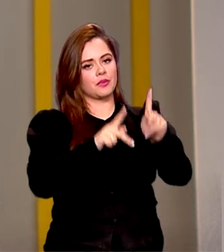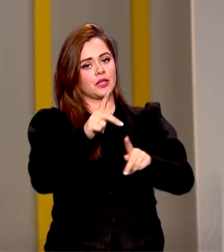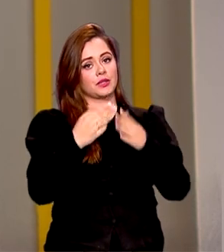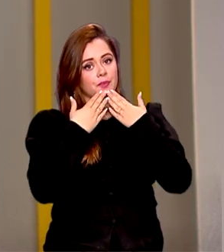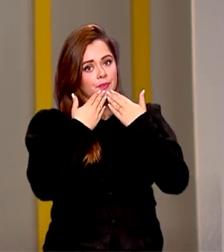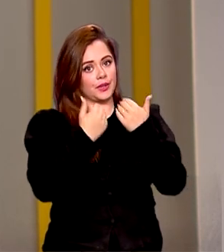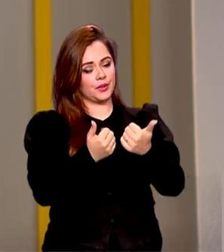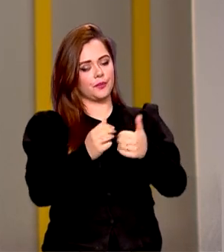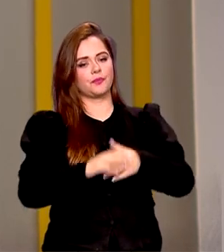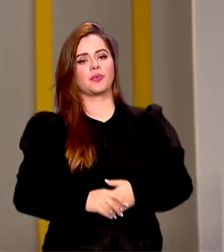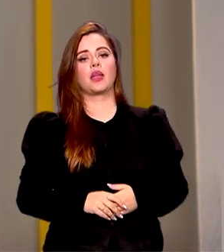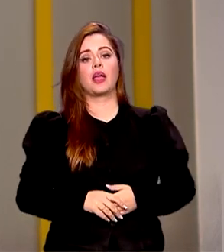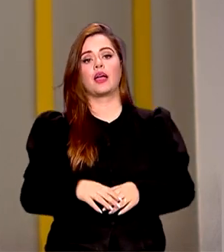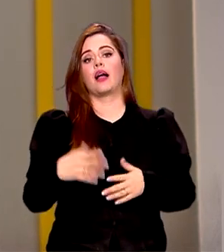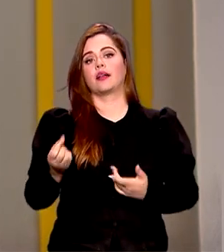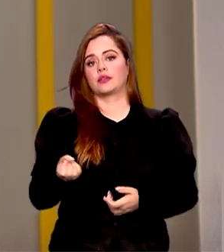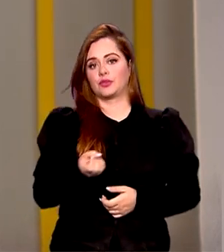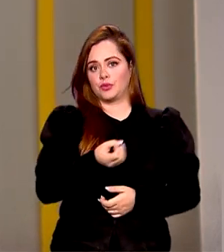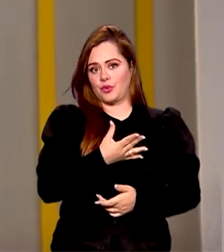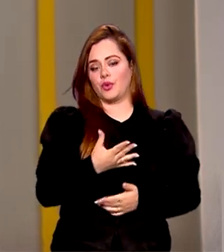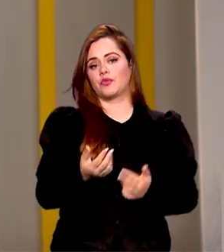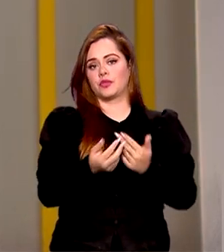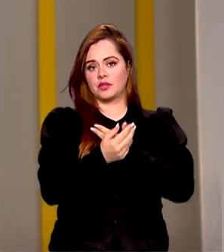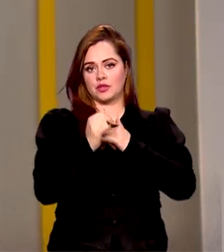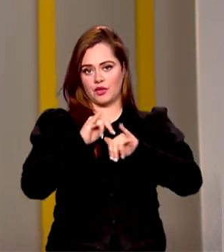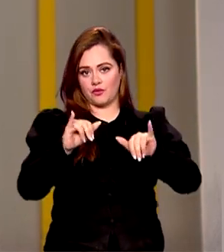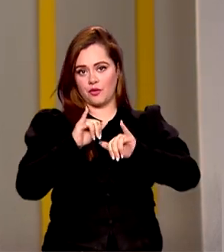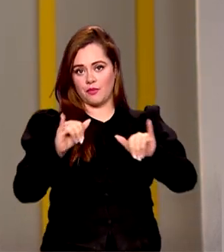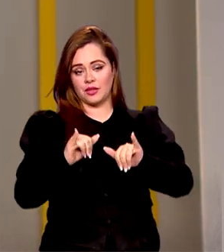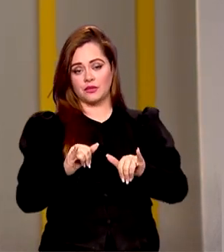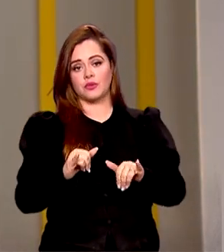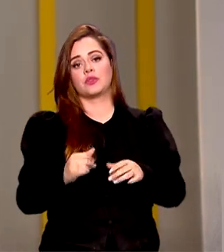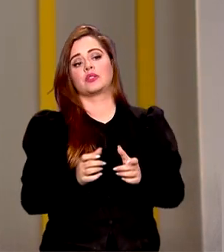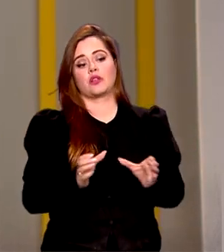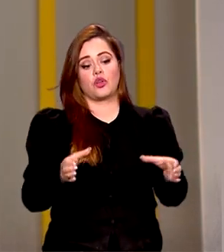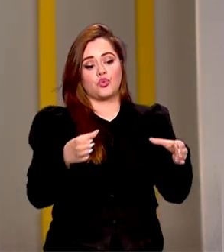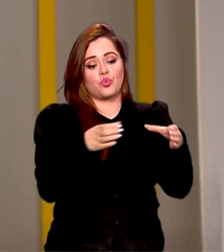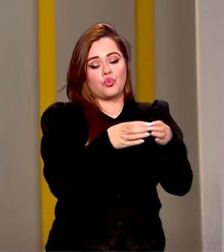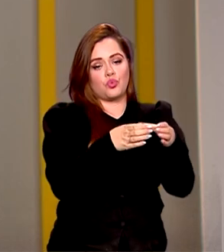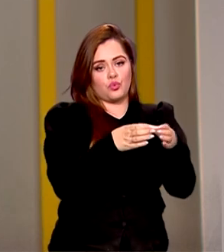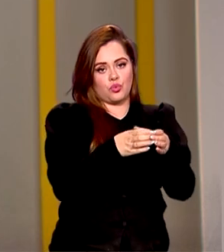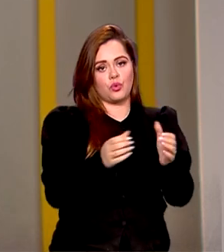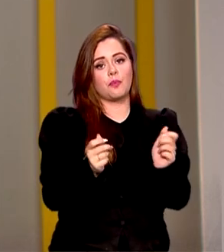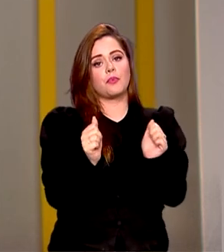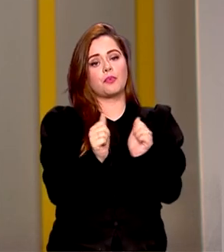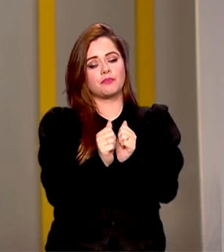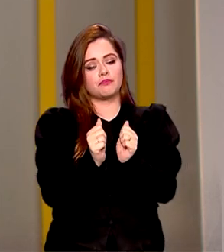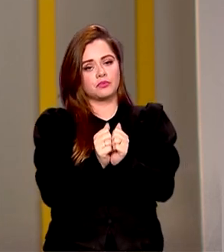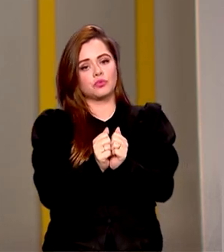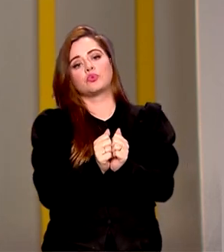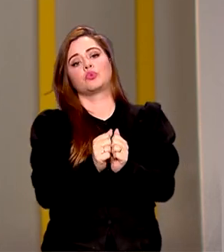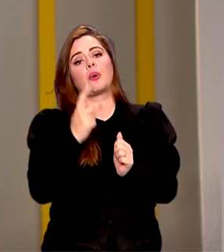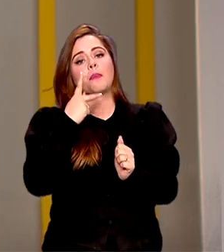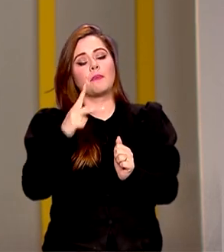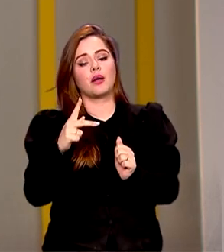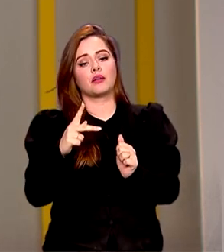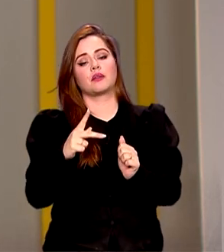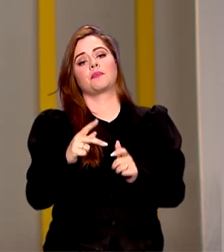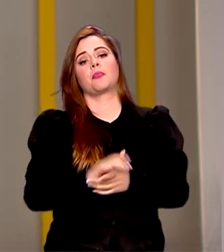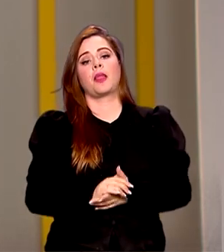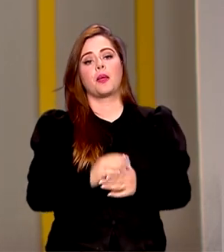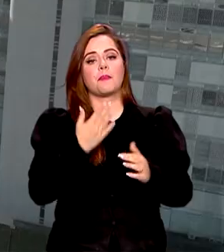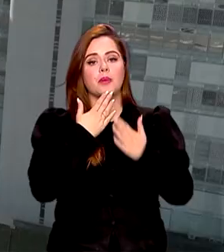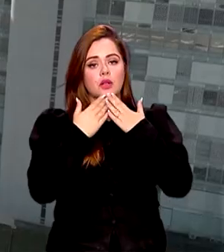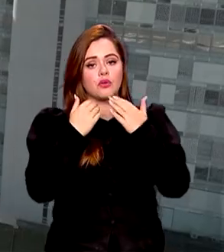novidade faz parte do pacote de medidas do novo ciclo de cooperação federativa anunciado nesta semana pelo Ministério da